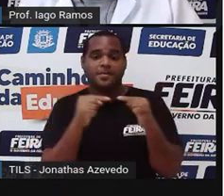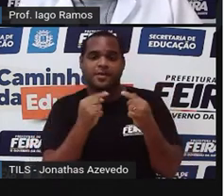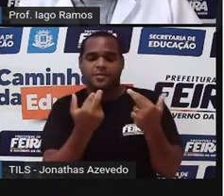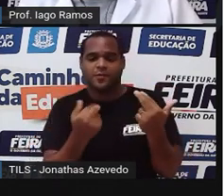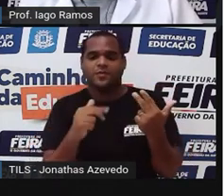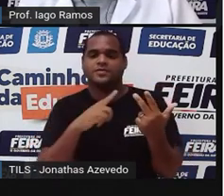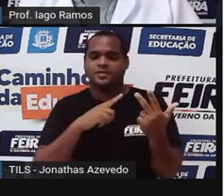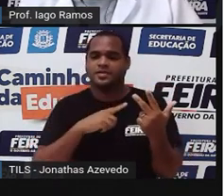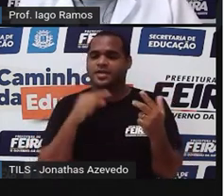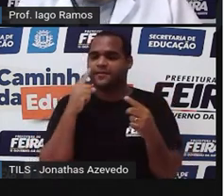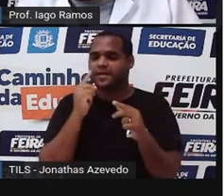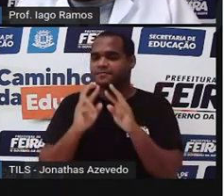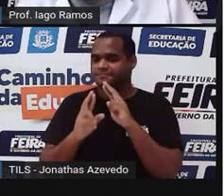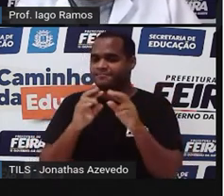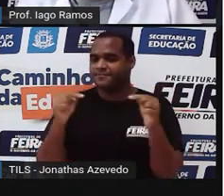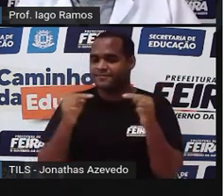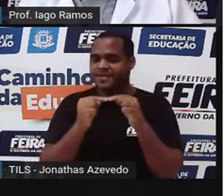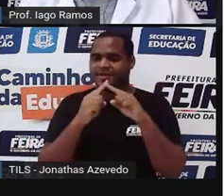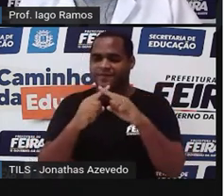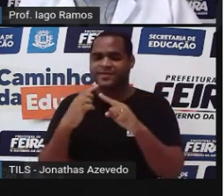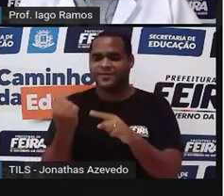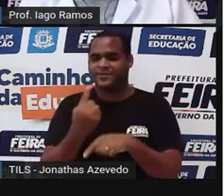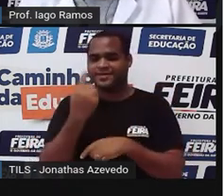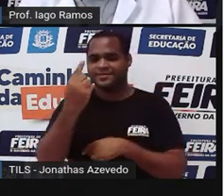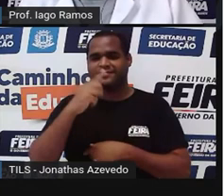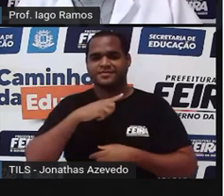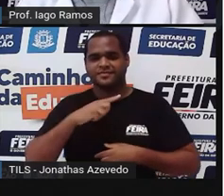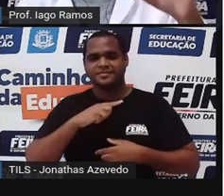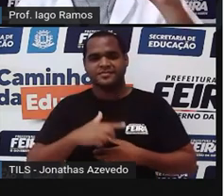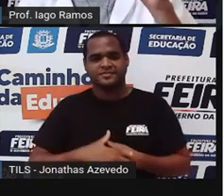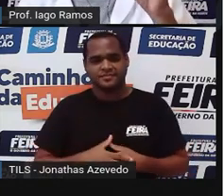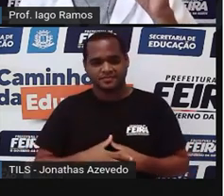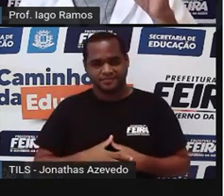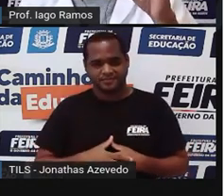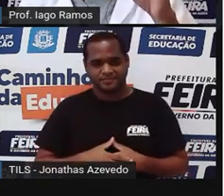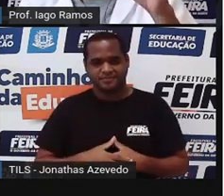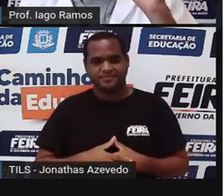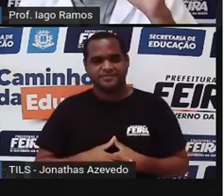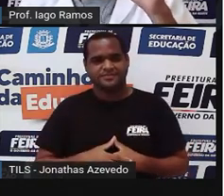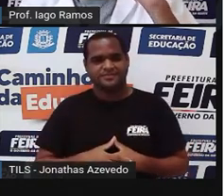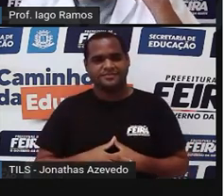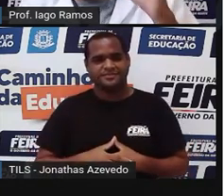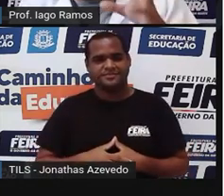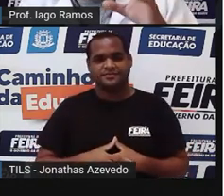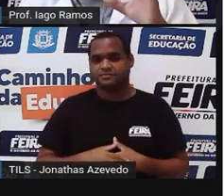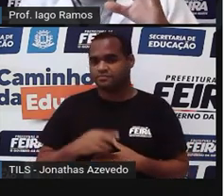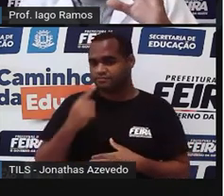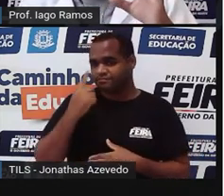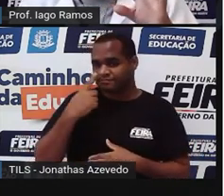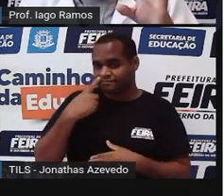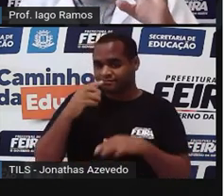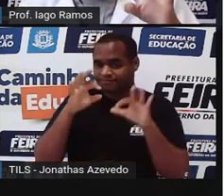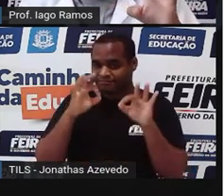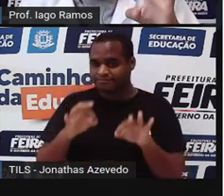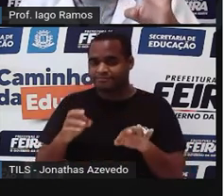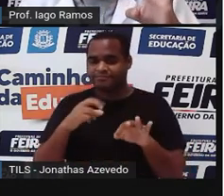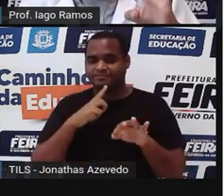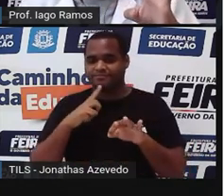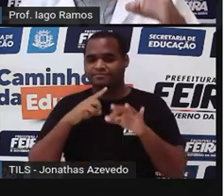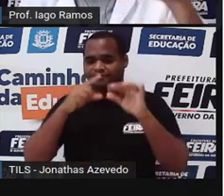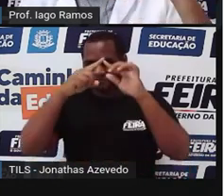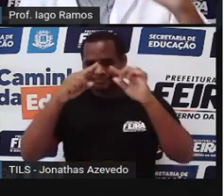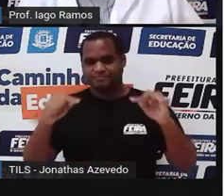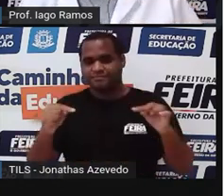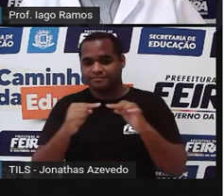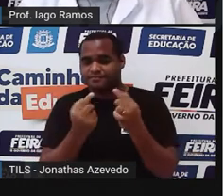vezes a altura, tá bom? Beleza? Então, vamos conferir isso mesmo, vamos ver se a forma de calcular a losango é desse jeito